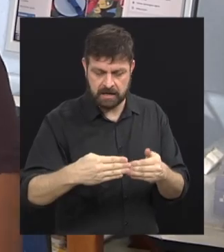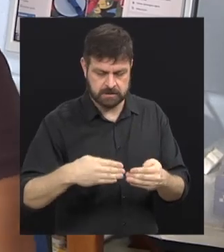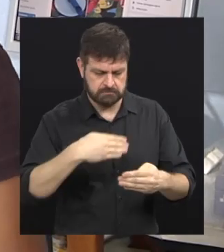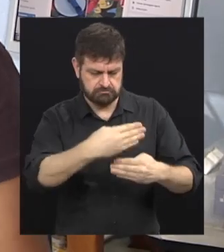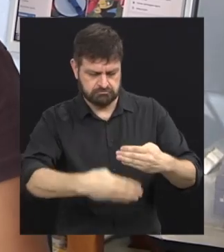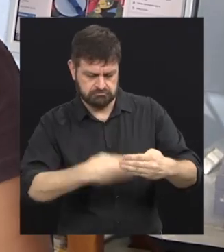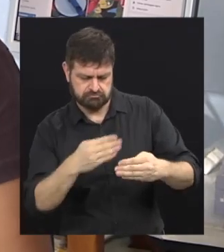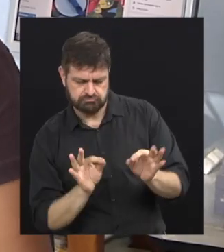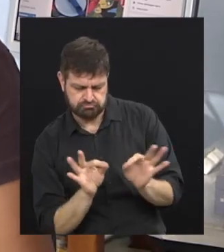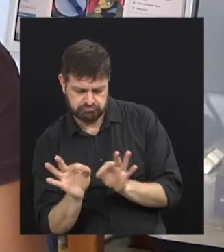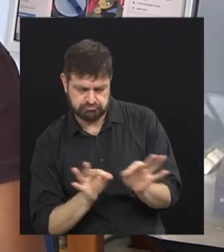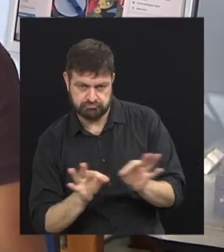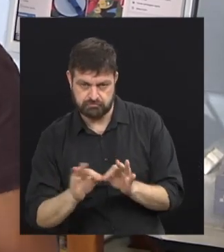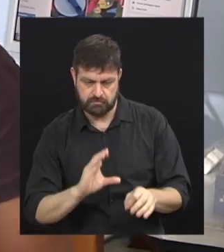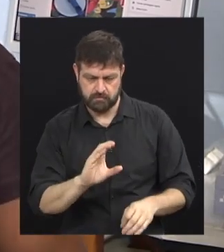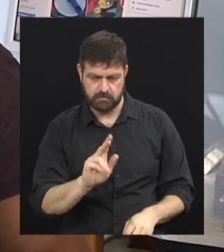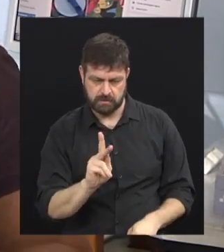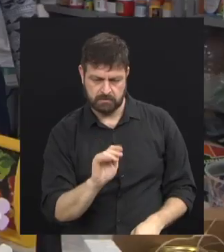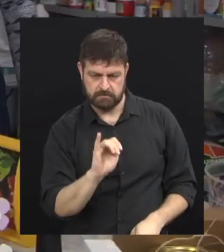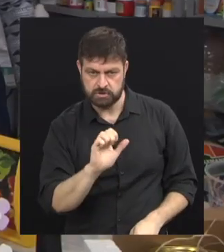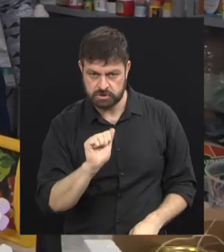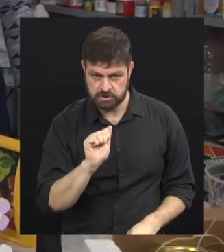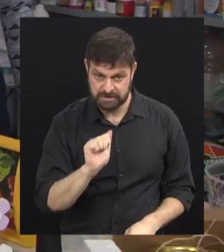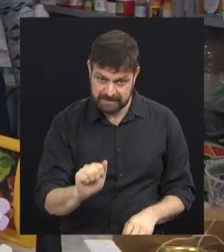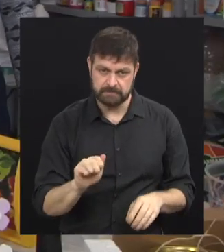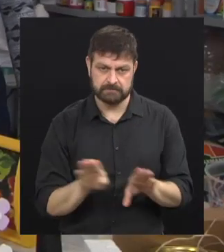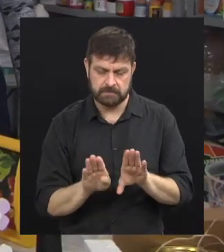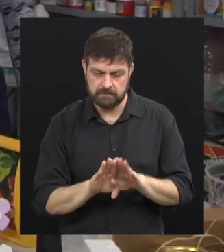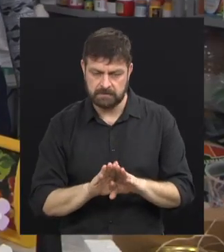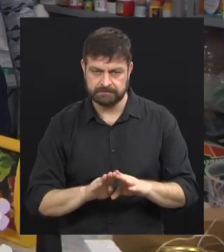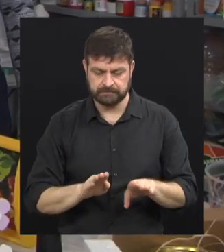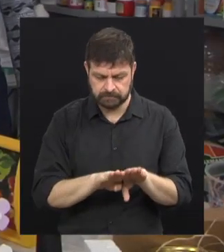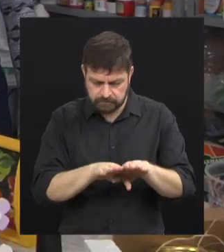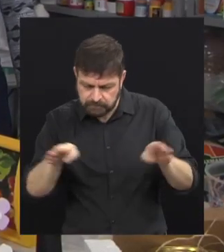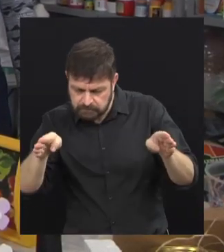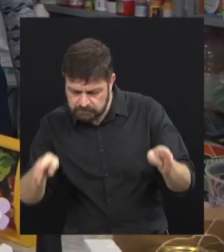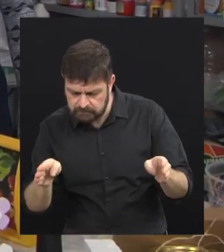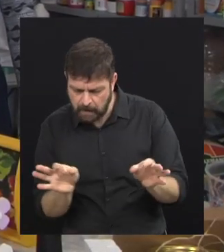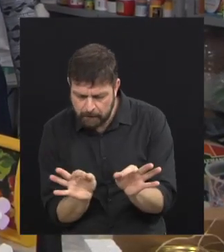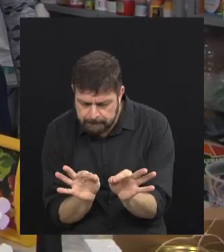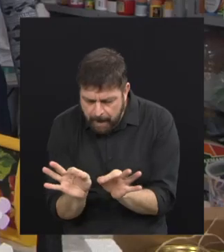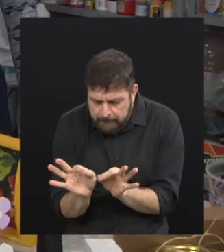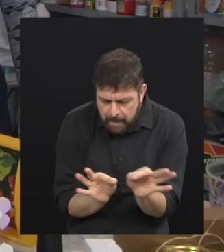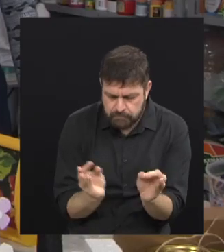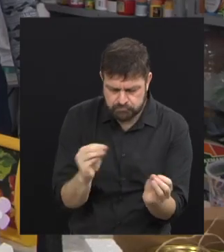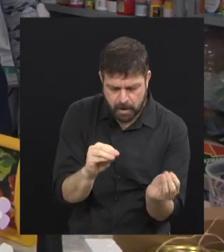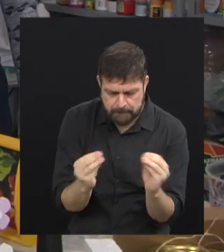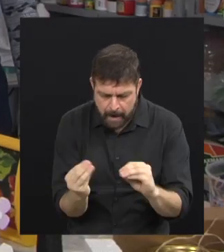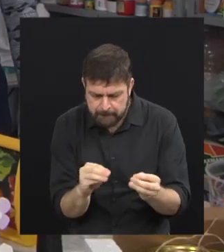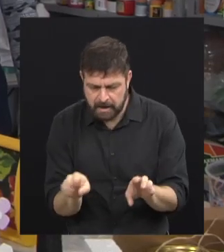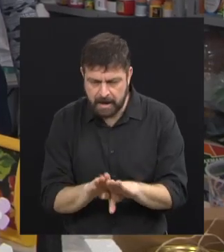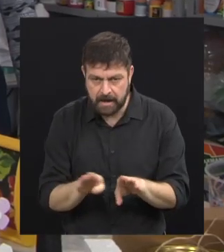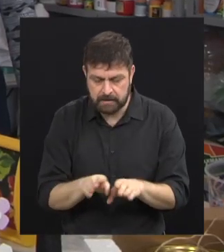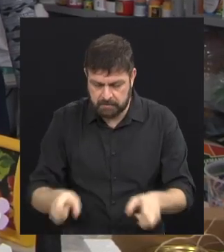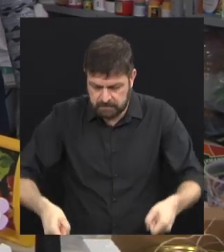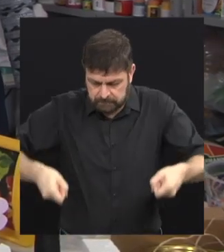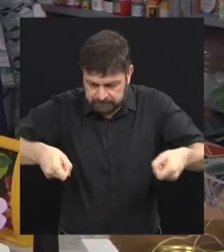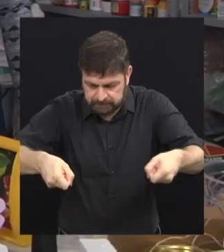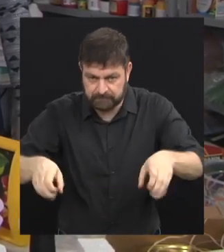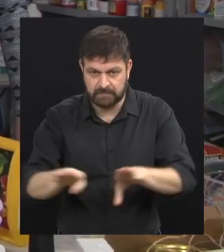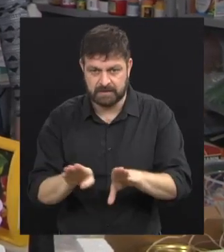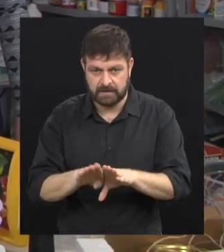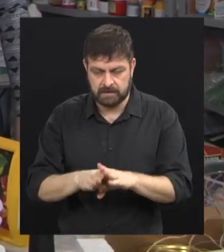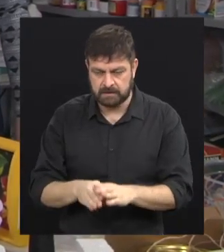chita, né? Que é para guardar tudo. Elas encapam caixas, fazem também as bandejinhas, os pesos de